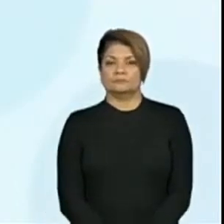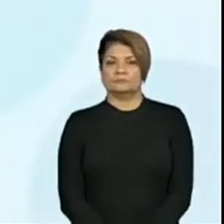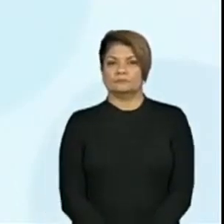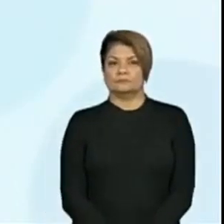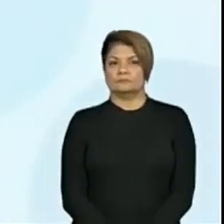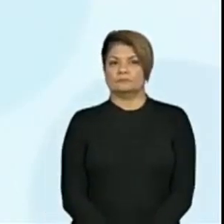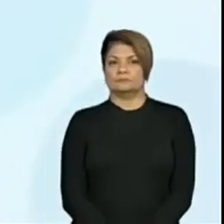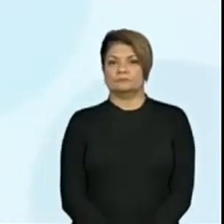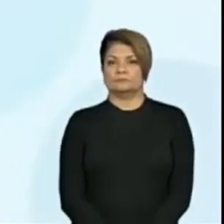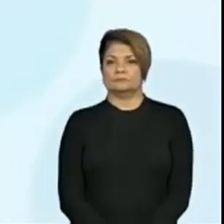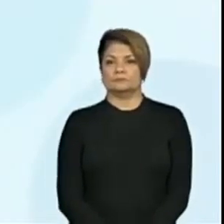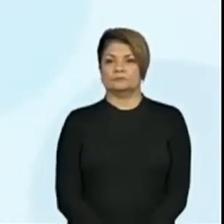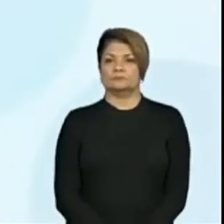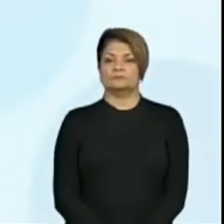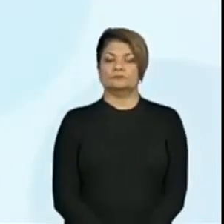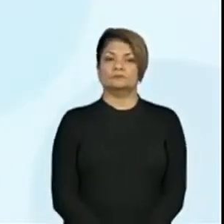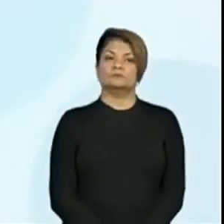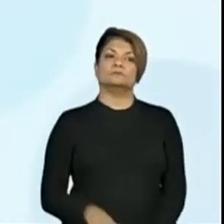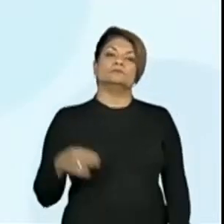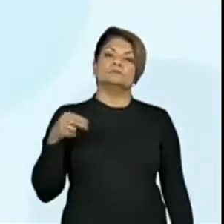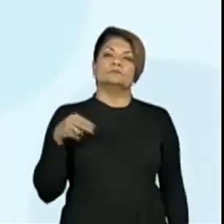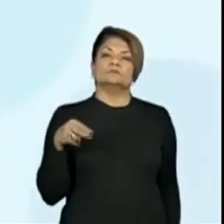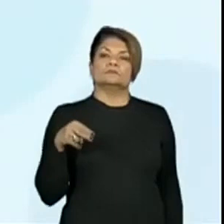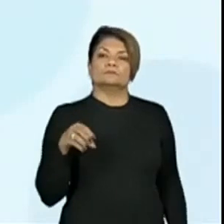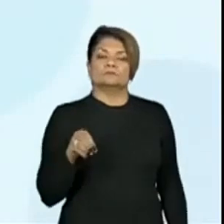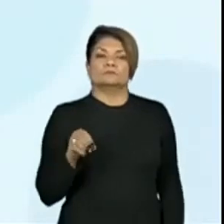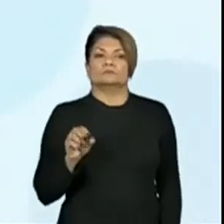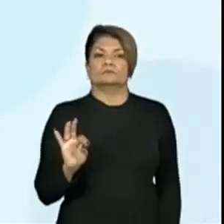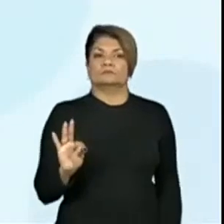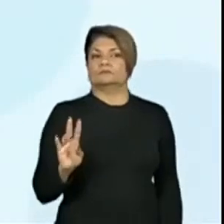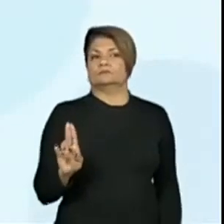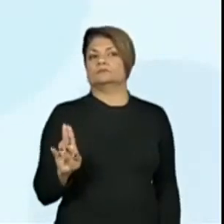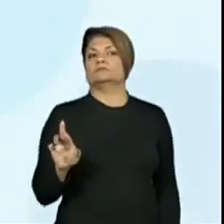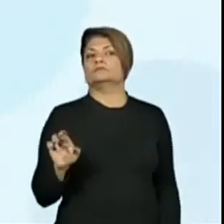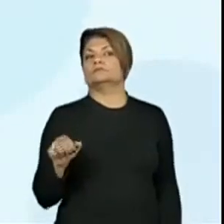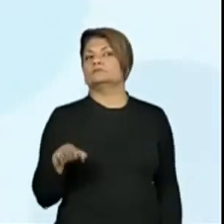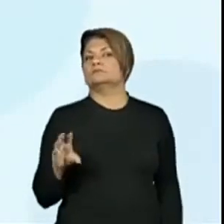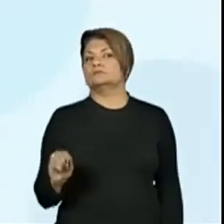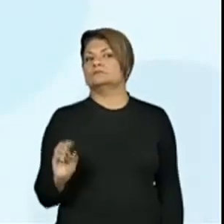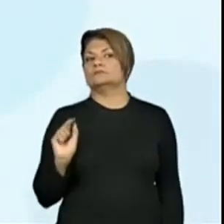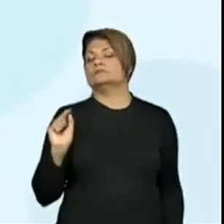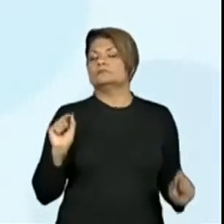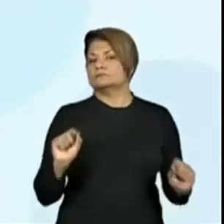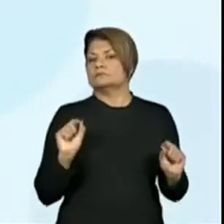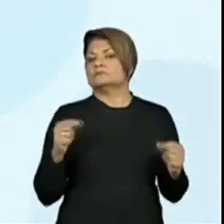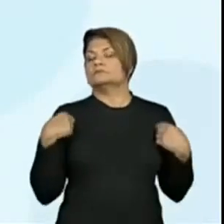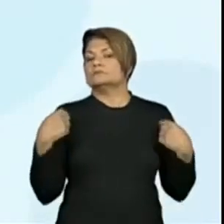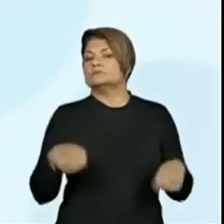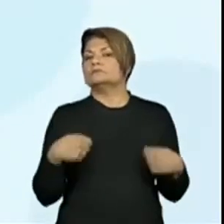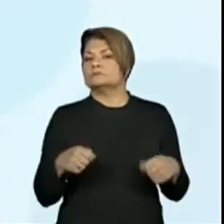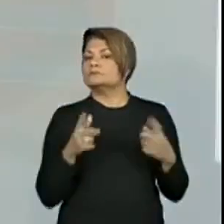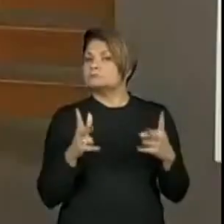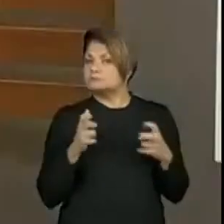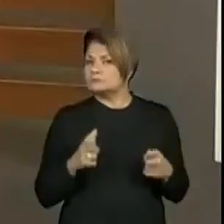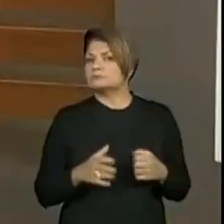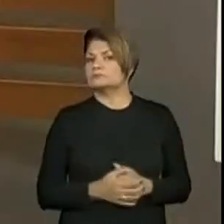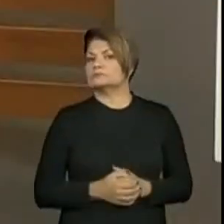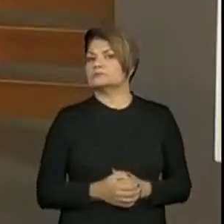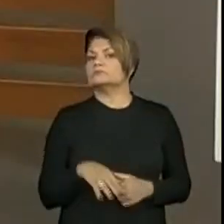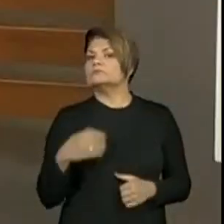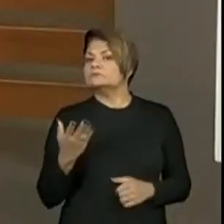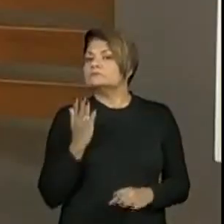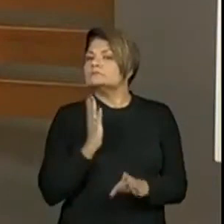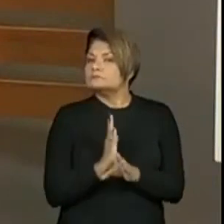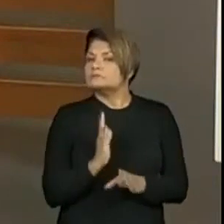Também era... E o noturno? O que eu preciso? O que eu preciso enxergar no noturno? Qual que é o ponto